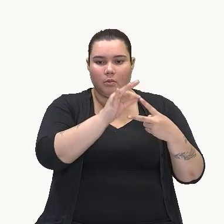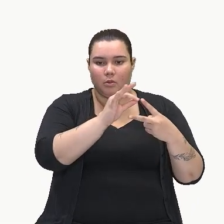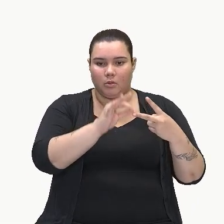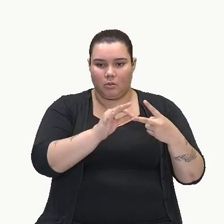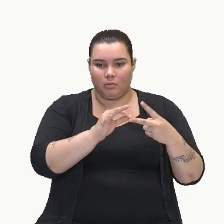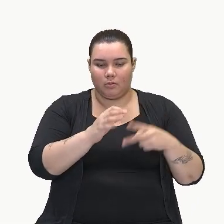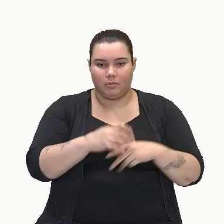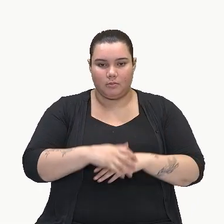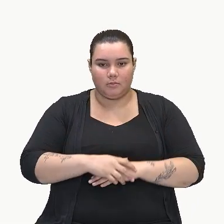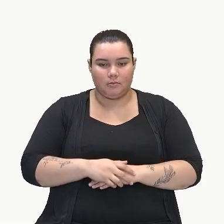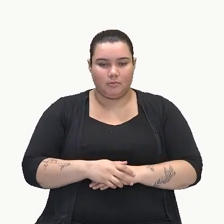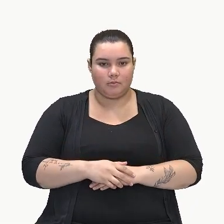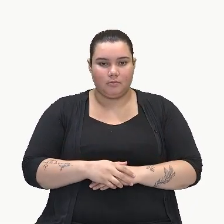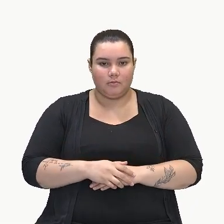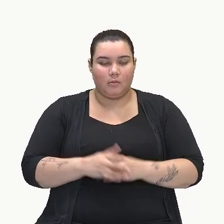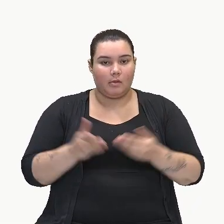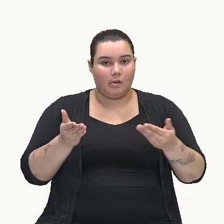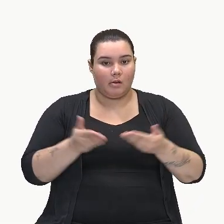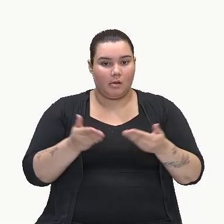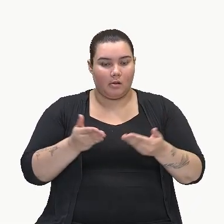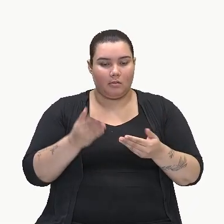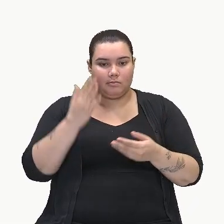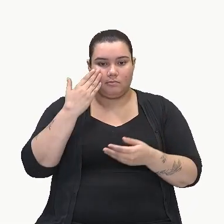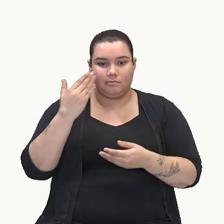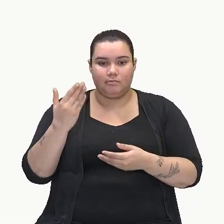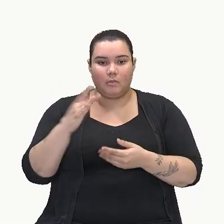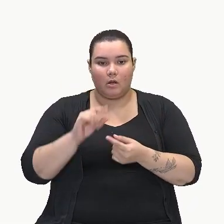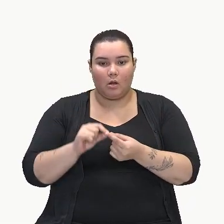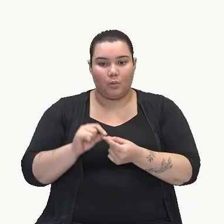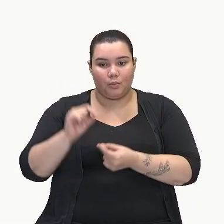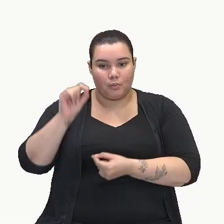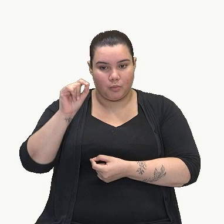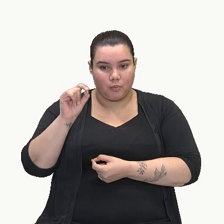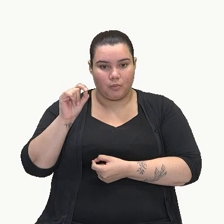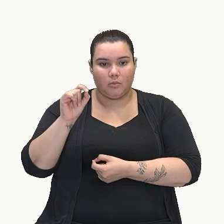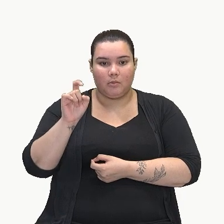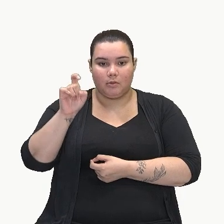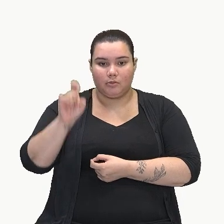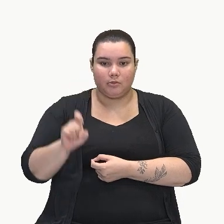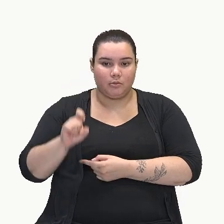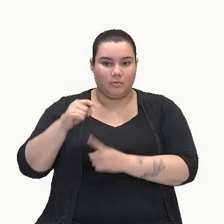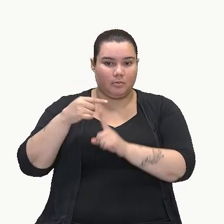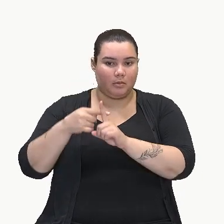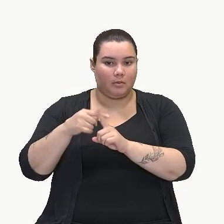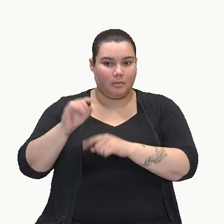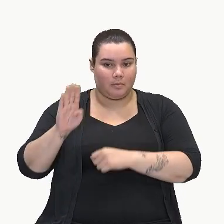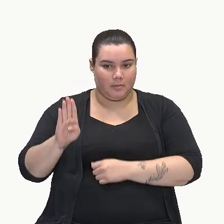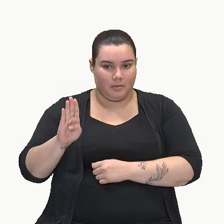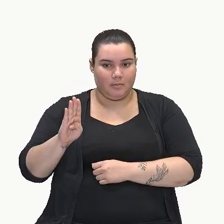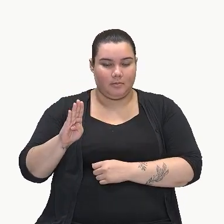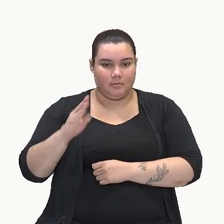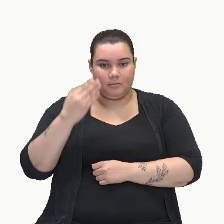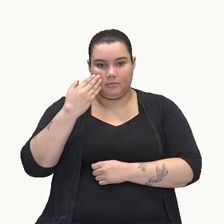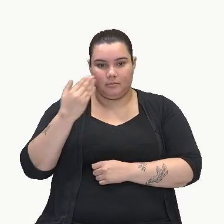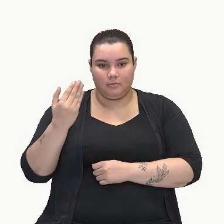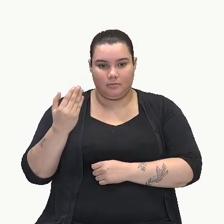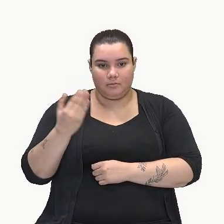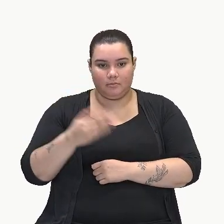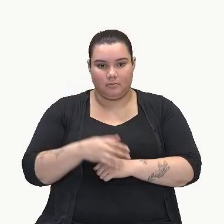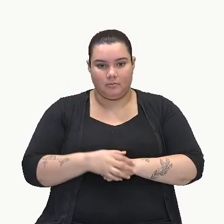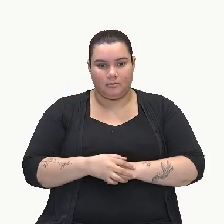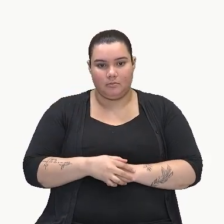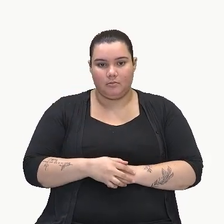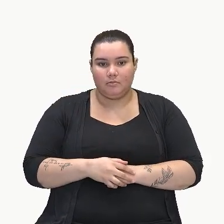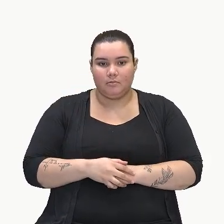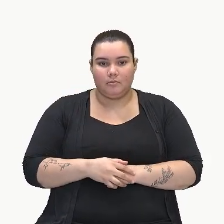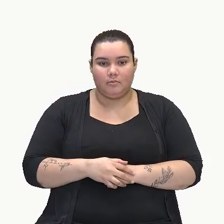Então, agora aqui na nossa altura, a gente tem x mais b. Essa medida mais